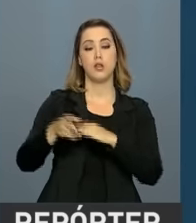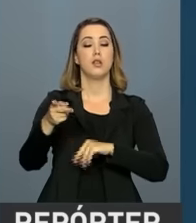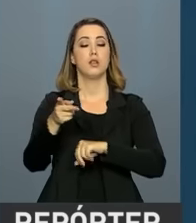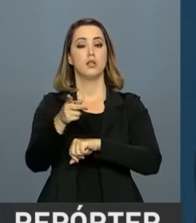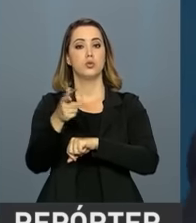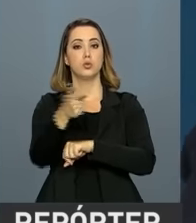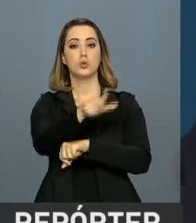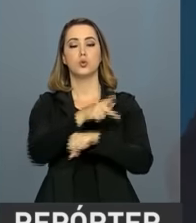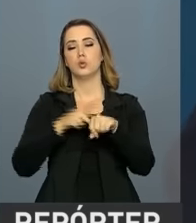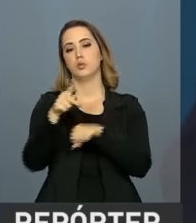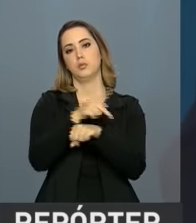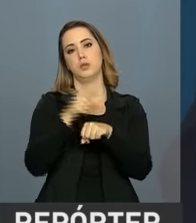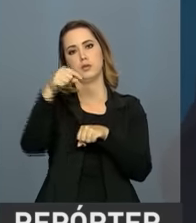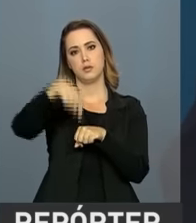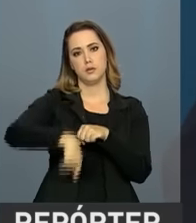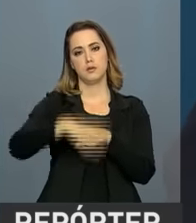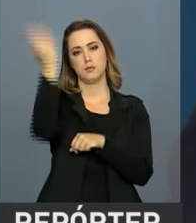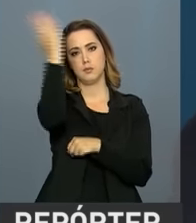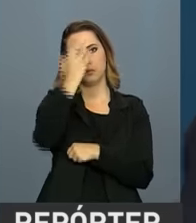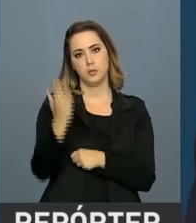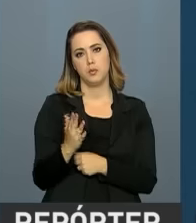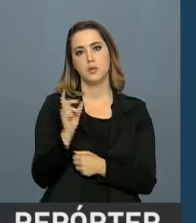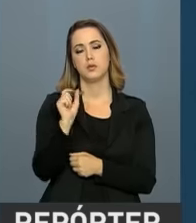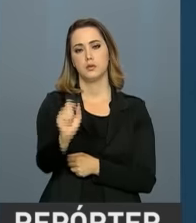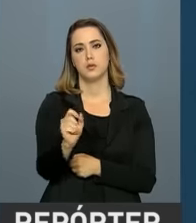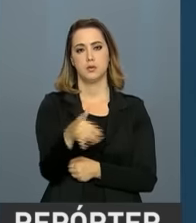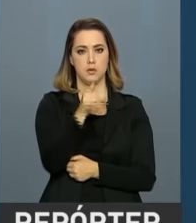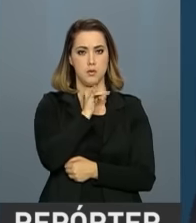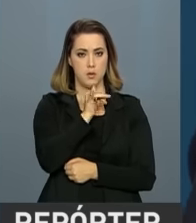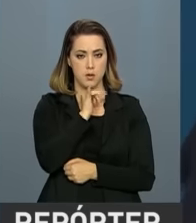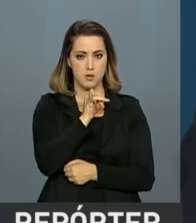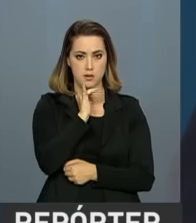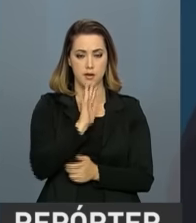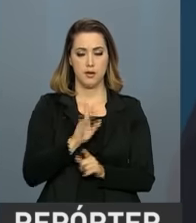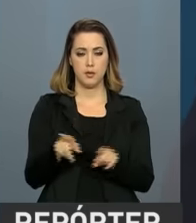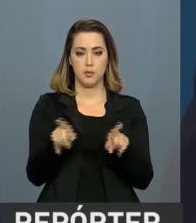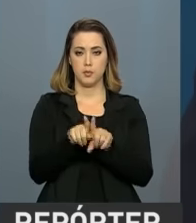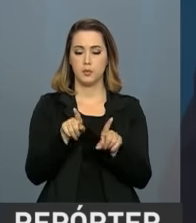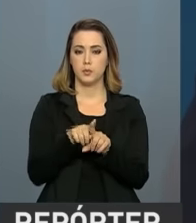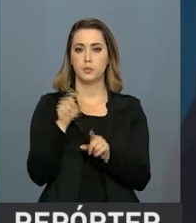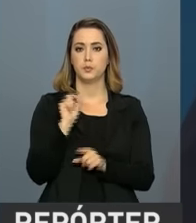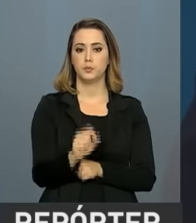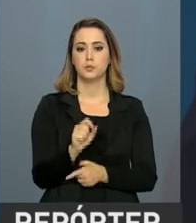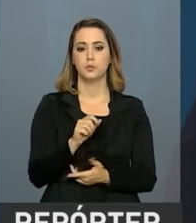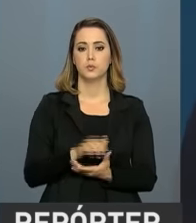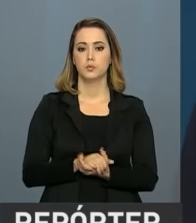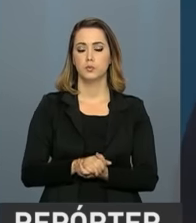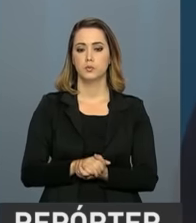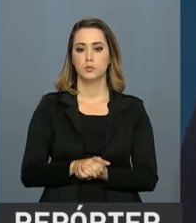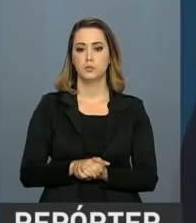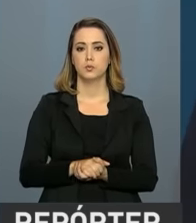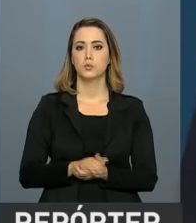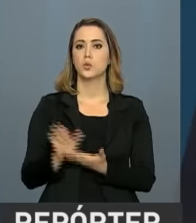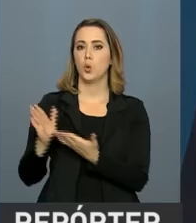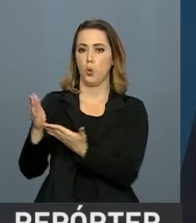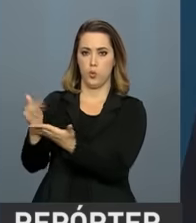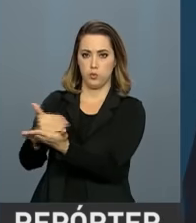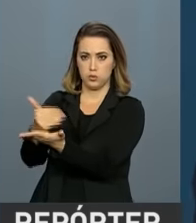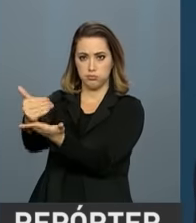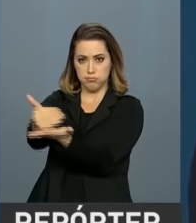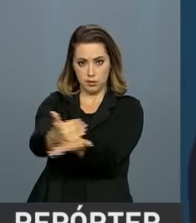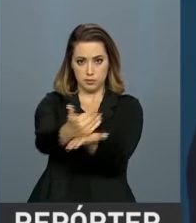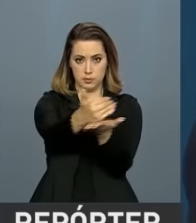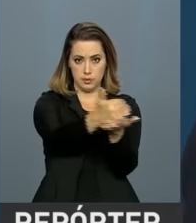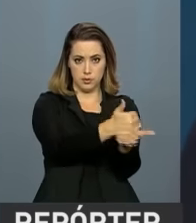oportunidade ou não, a adição do Congresso Nacional. Por exemplo, as receitas de